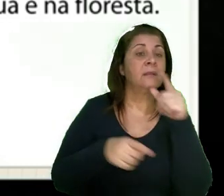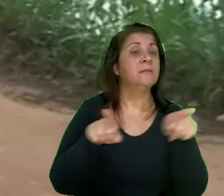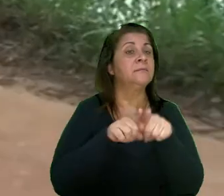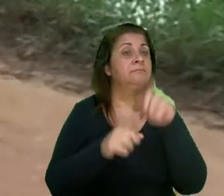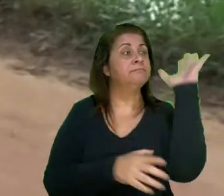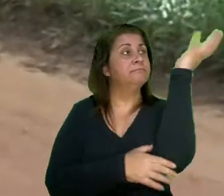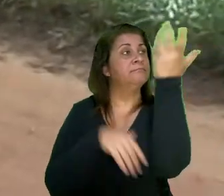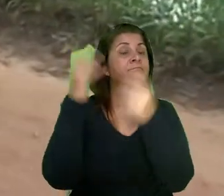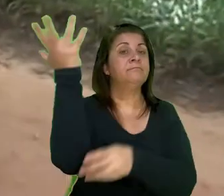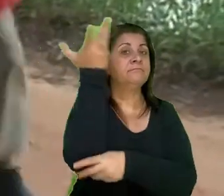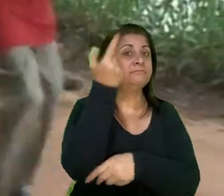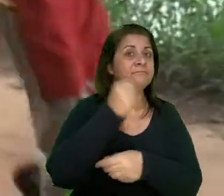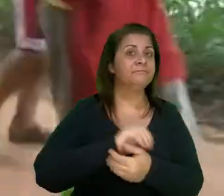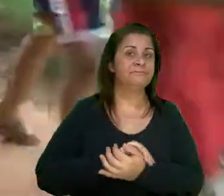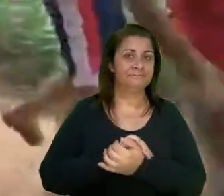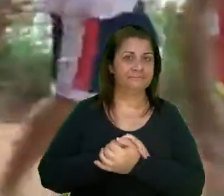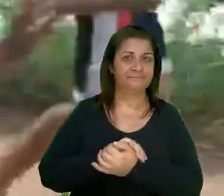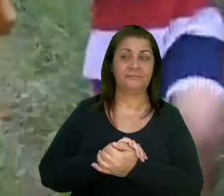floresta.